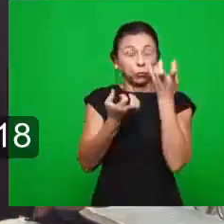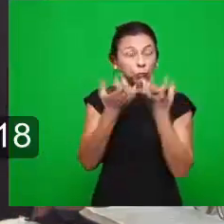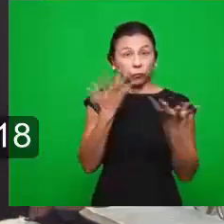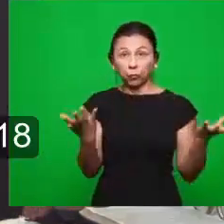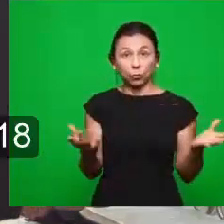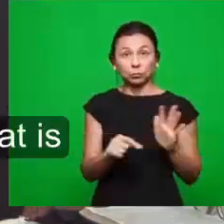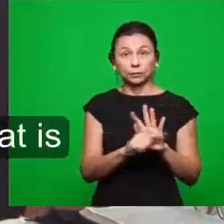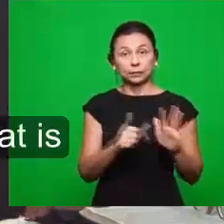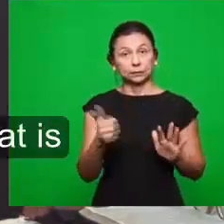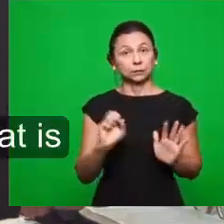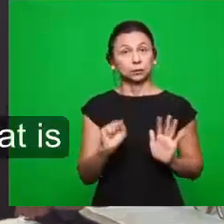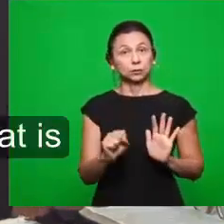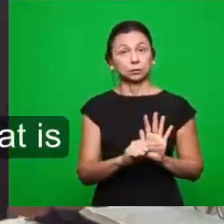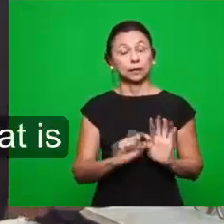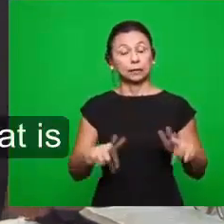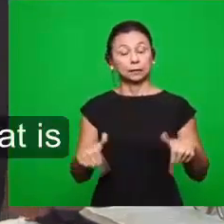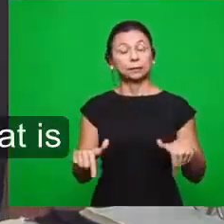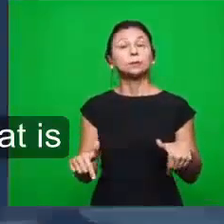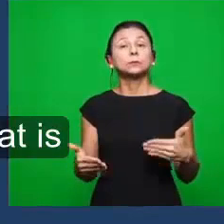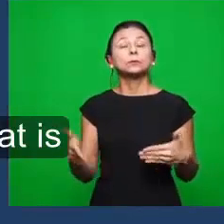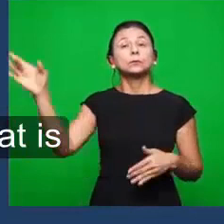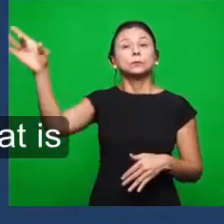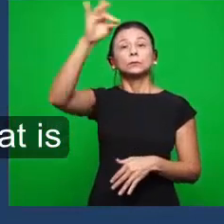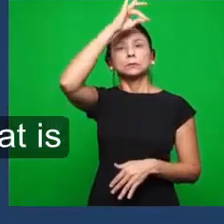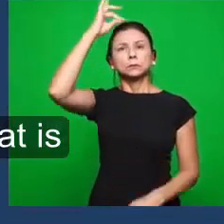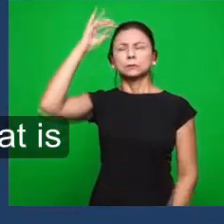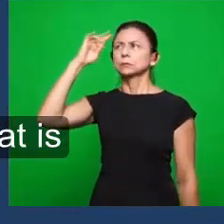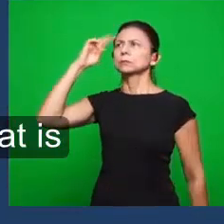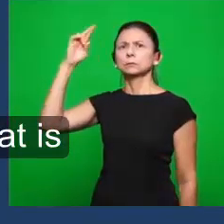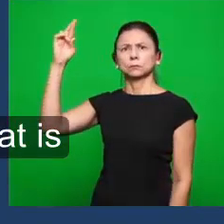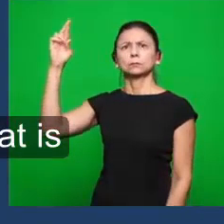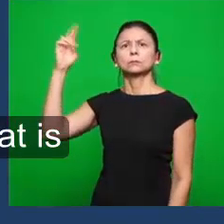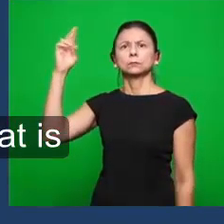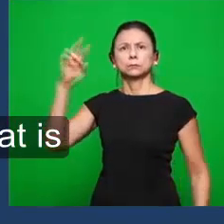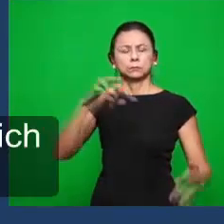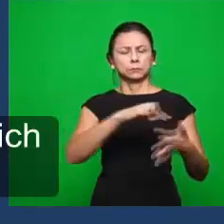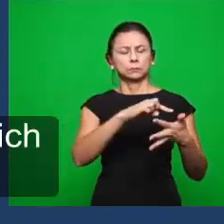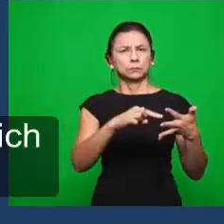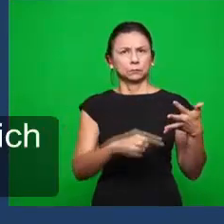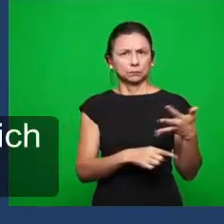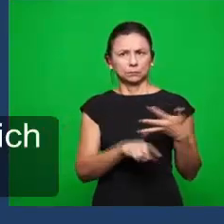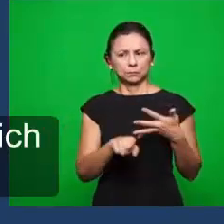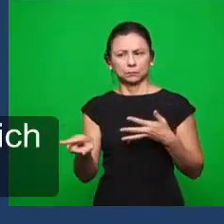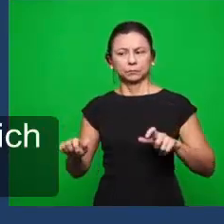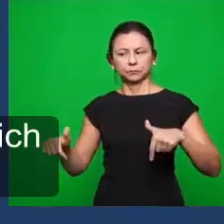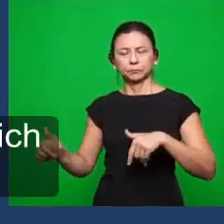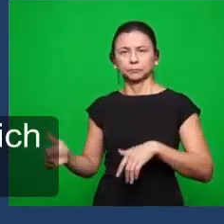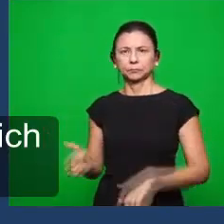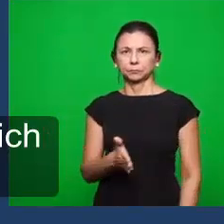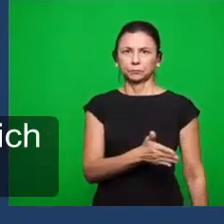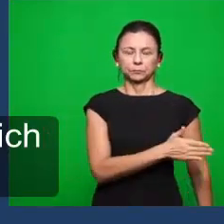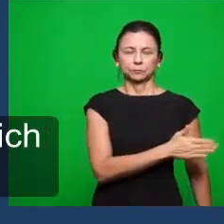fogo, então, no versículo 18, nós vemos a ação o quê? O Espírito do Senhor. Então, o Espírito do Senhor está ali operando na igreja.